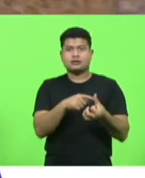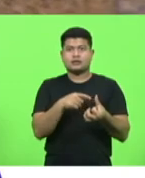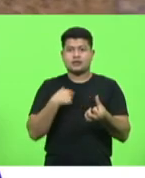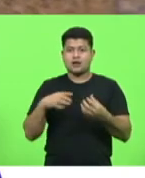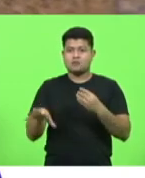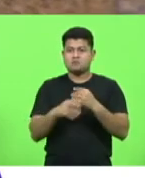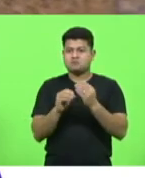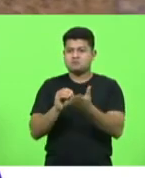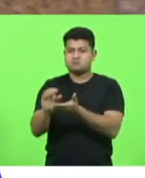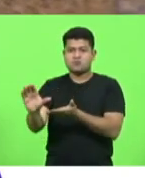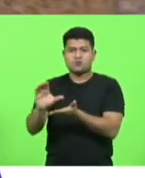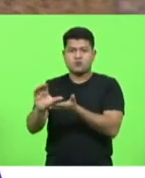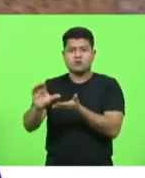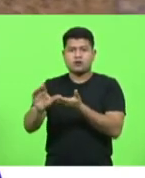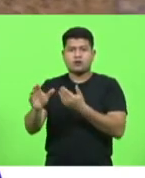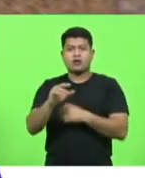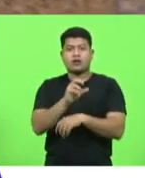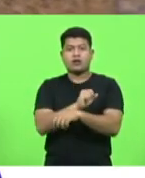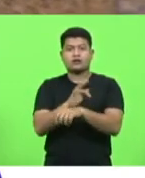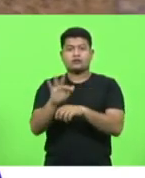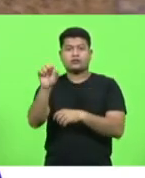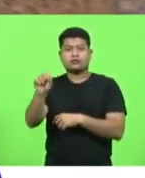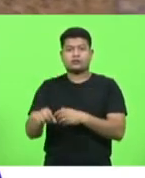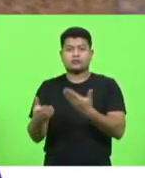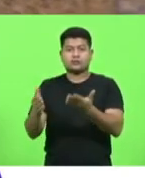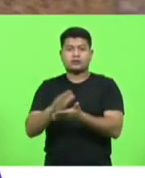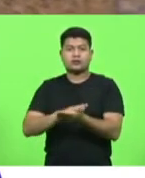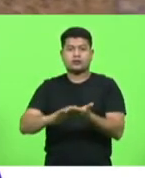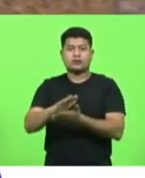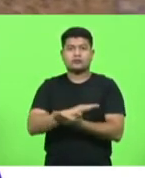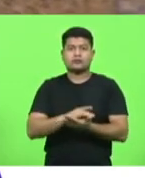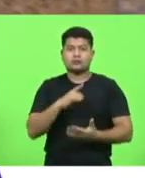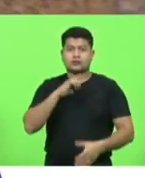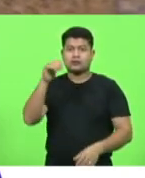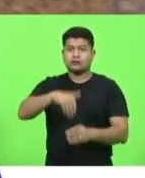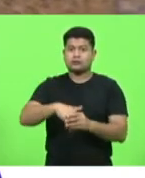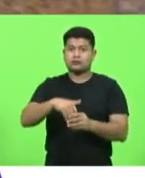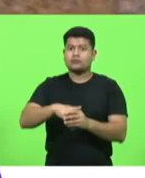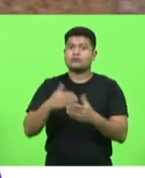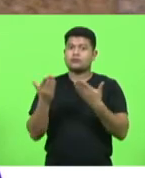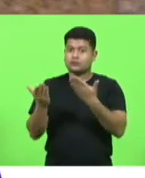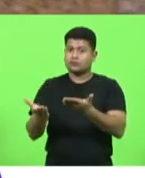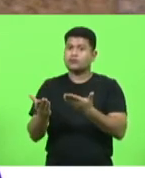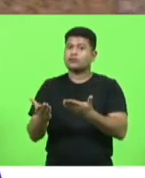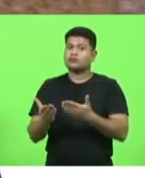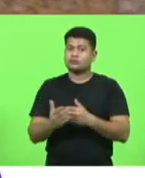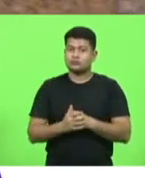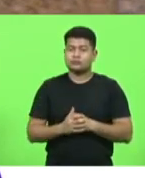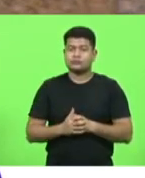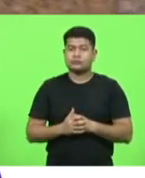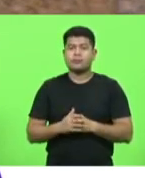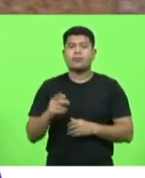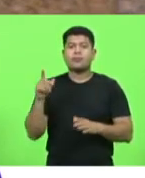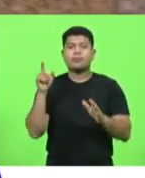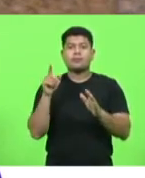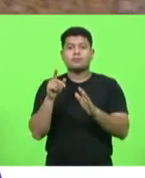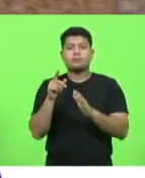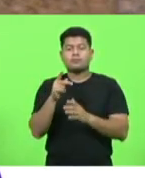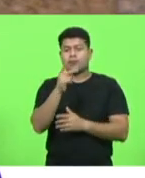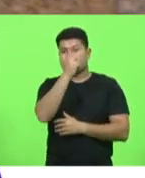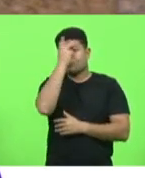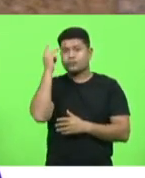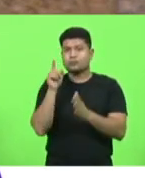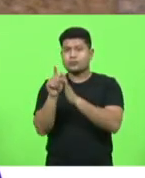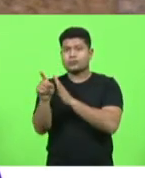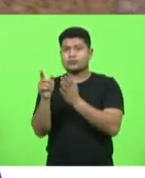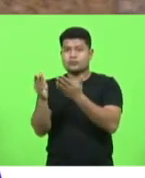dentro da cidade de São Francisco do Sul e detalhe fizeram votações consideráveis lá dentro pessoas que você perguntar onde que fica a